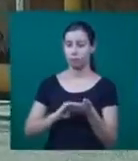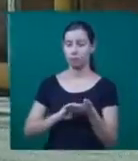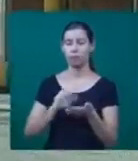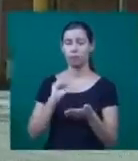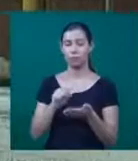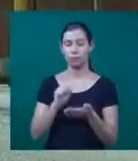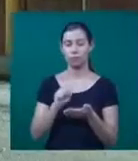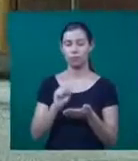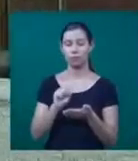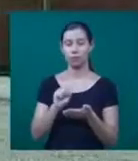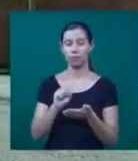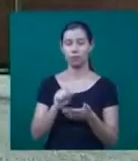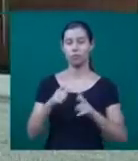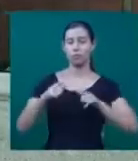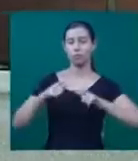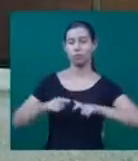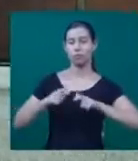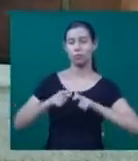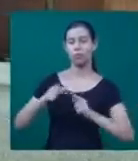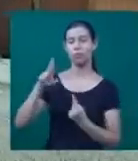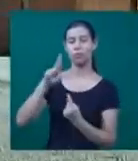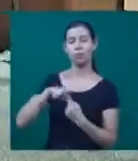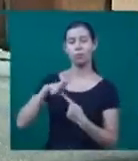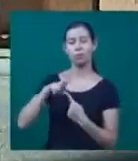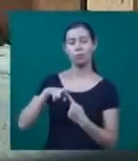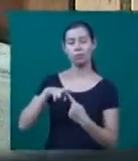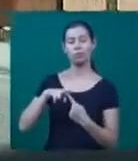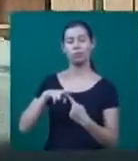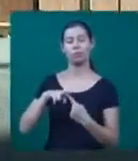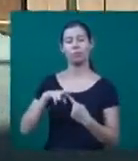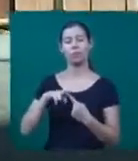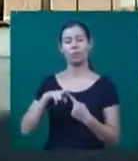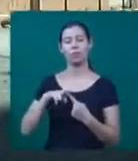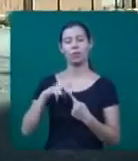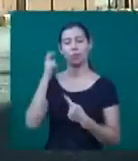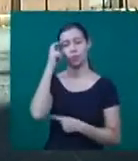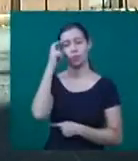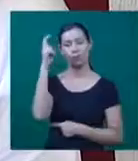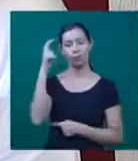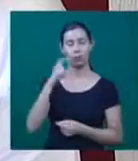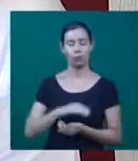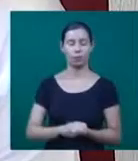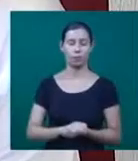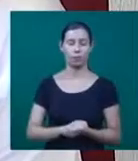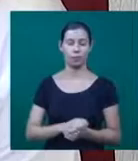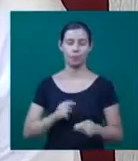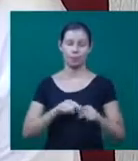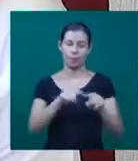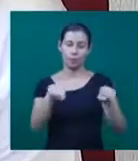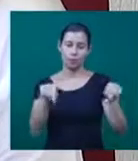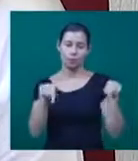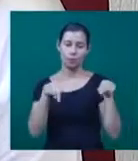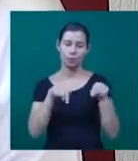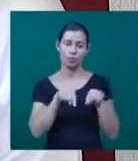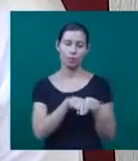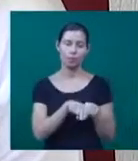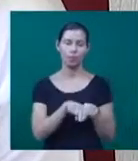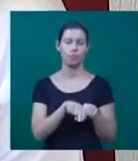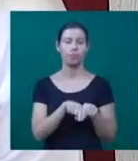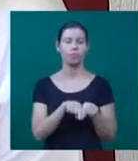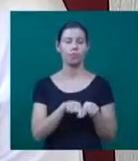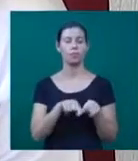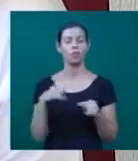resgatar para a cidade um local que é referência das manifestações culturais. Ter salas, pequenas salas dentro de